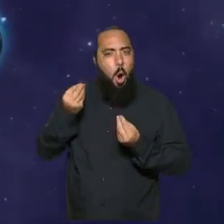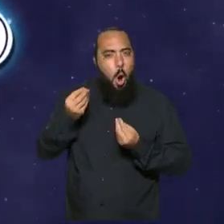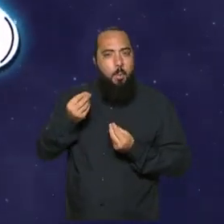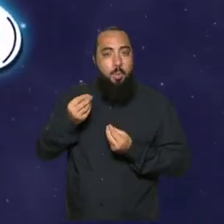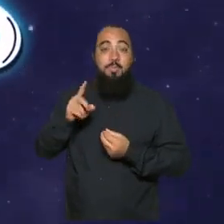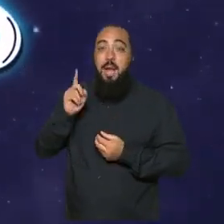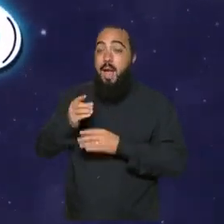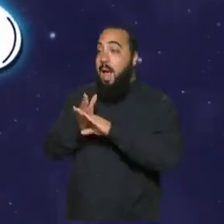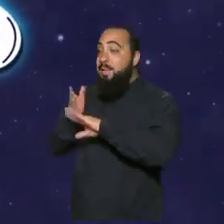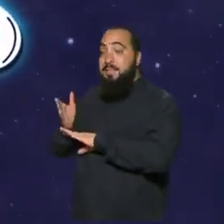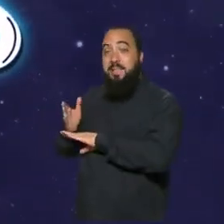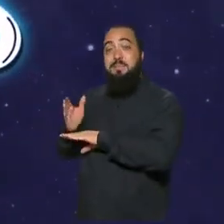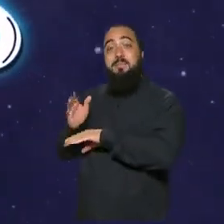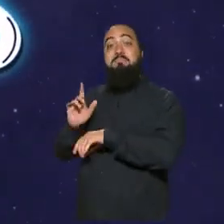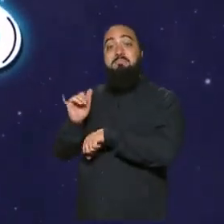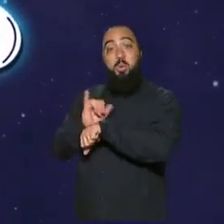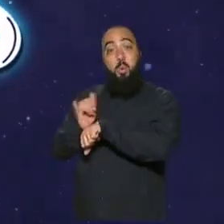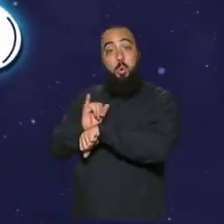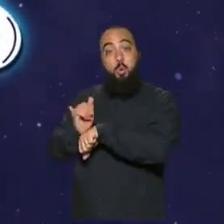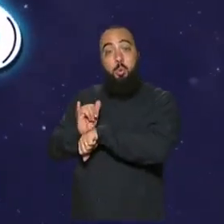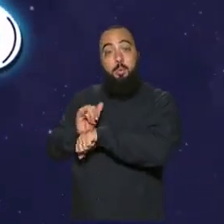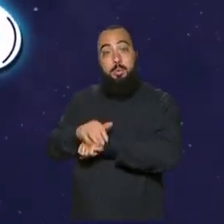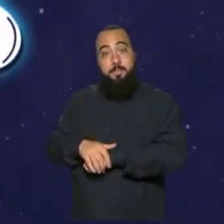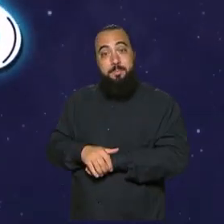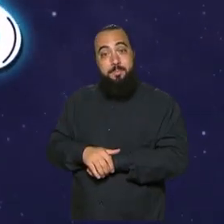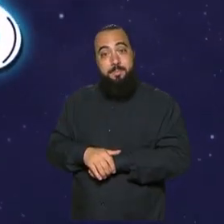só acessar o canal do Mast no YouTube.